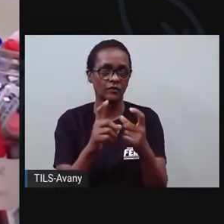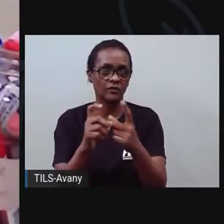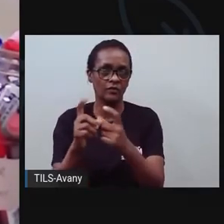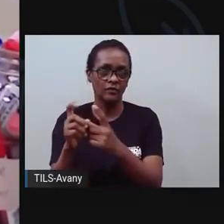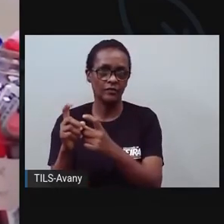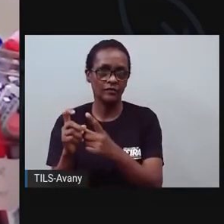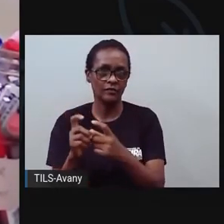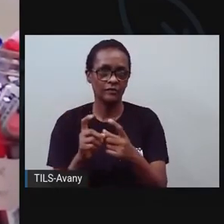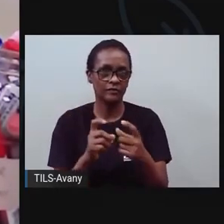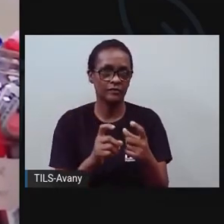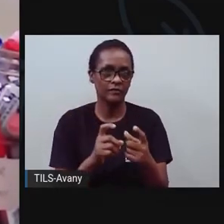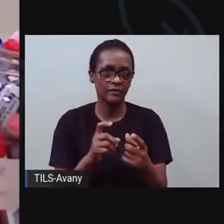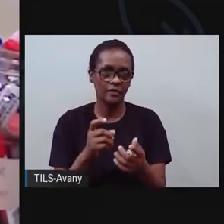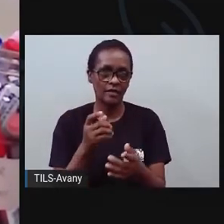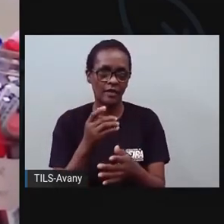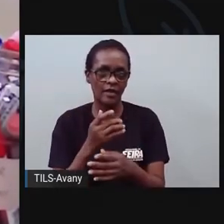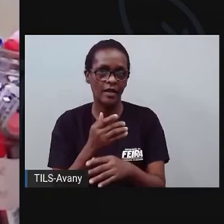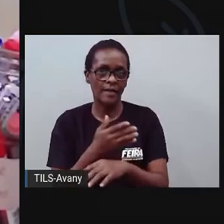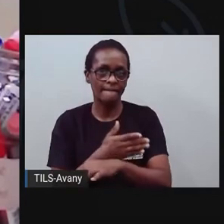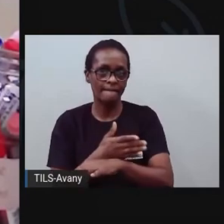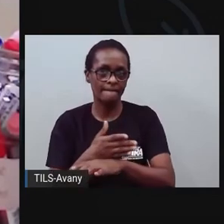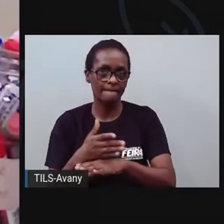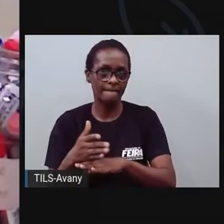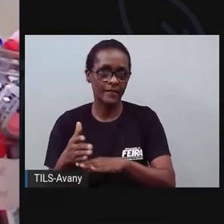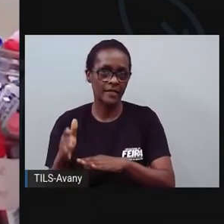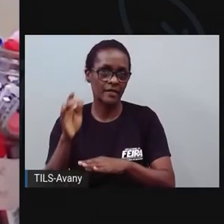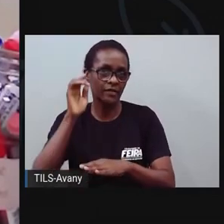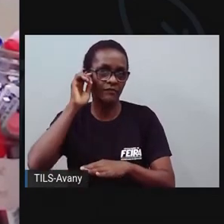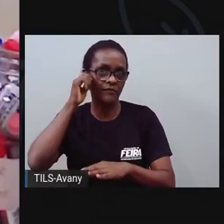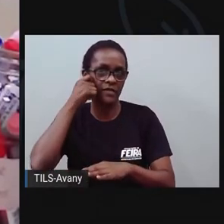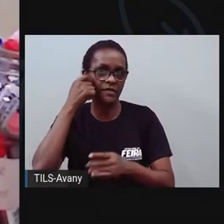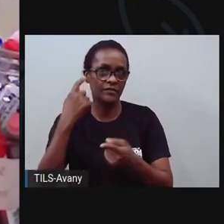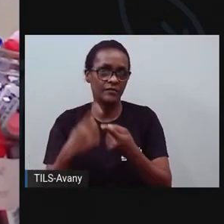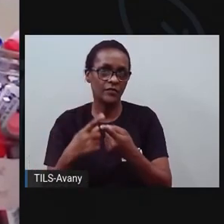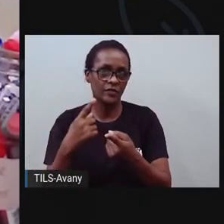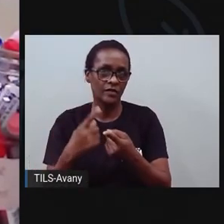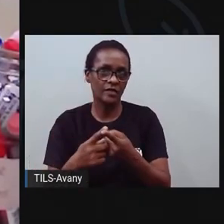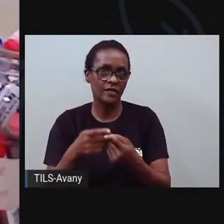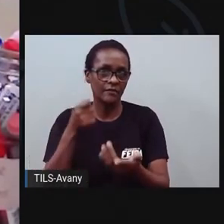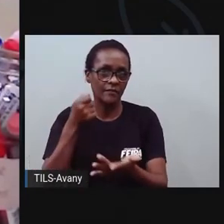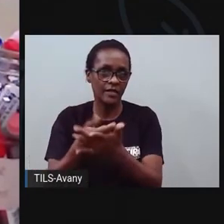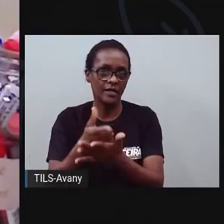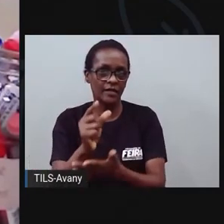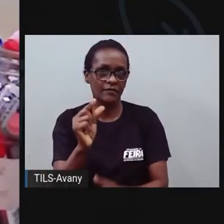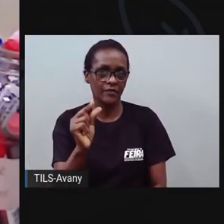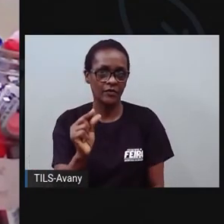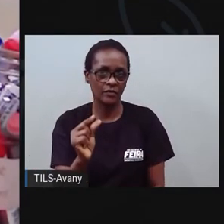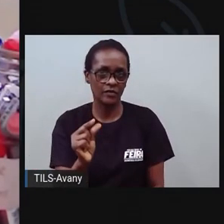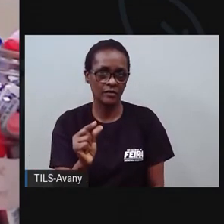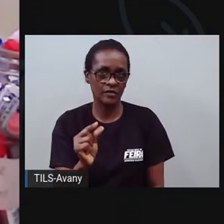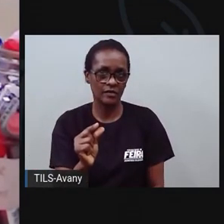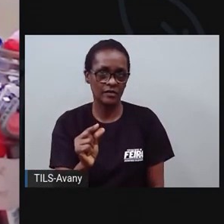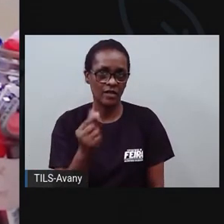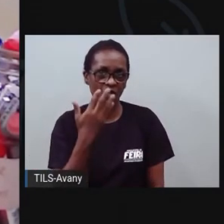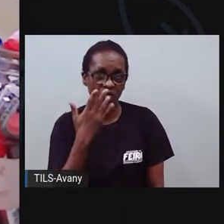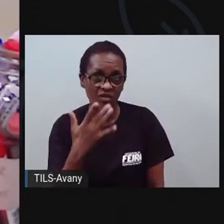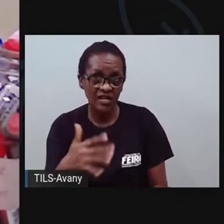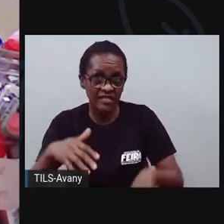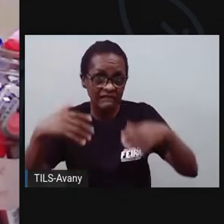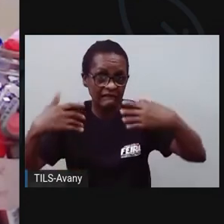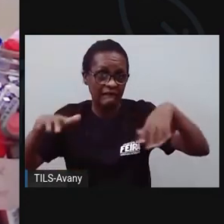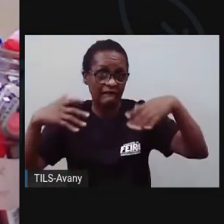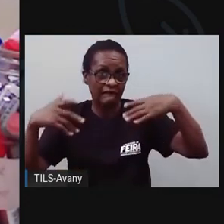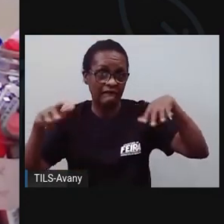Em preto e branco, porque aí o custo vai ficar um pouquinho mais barato. E aí dentro do